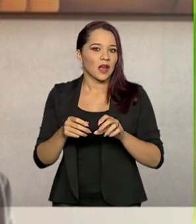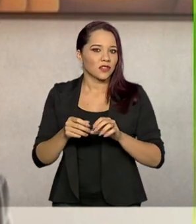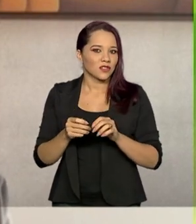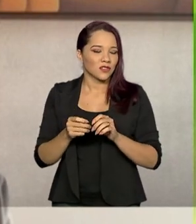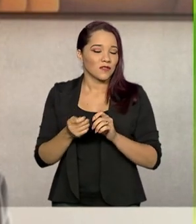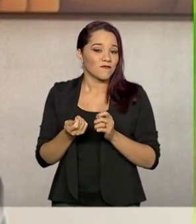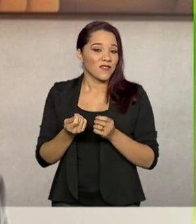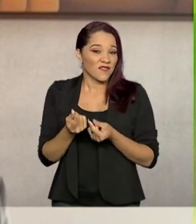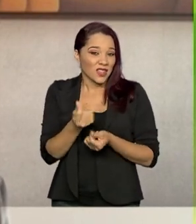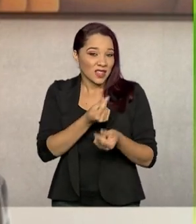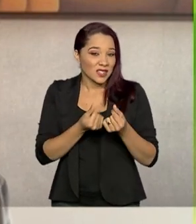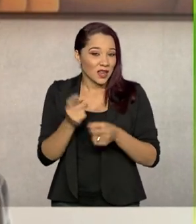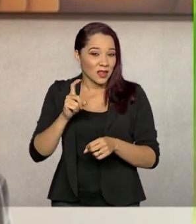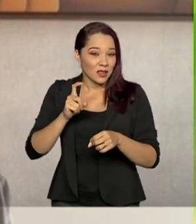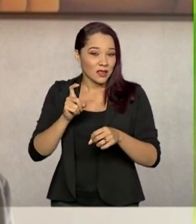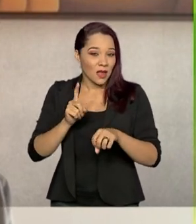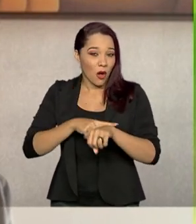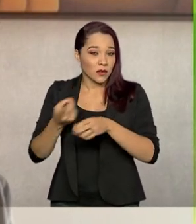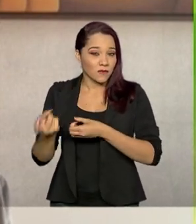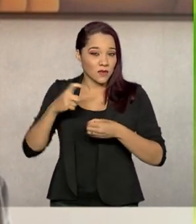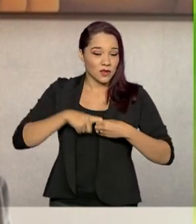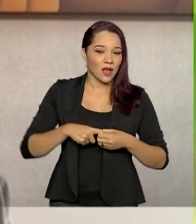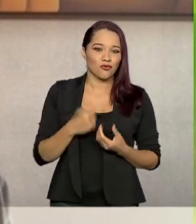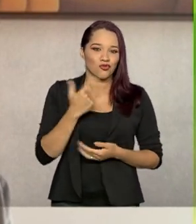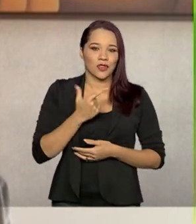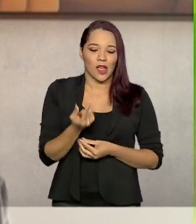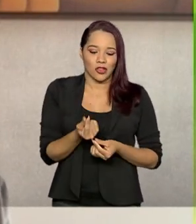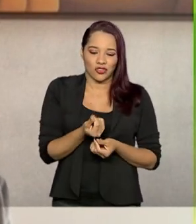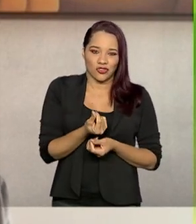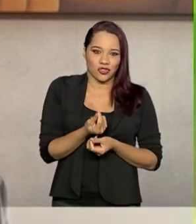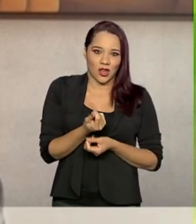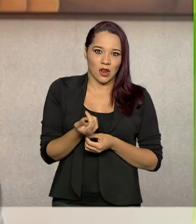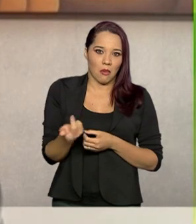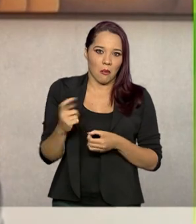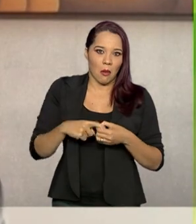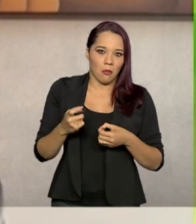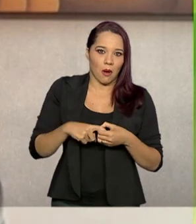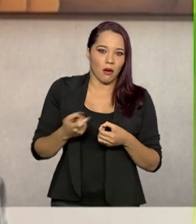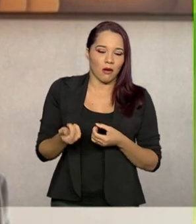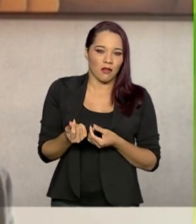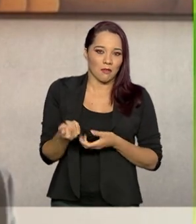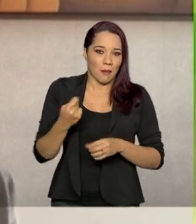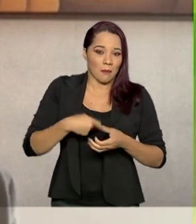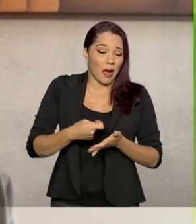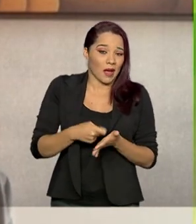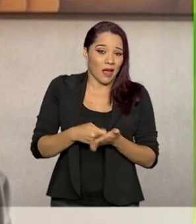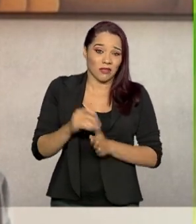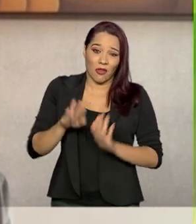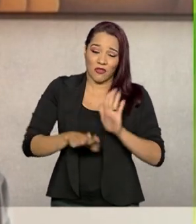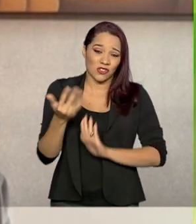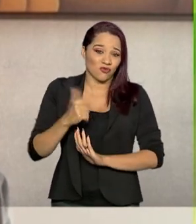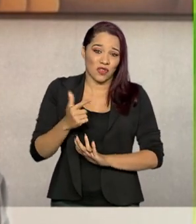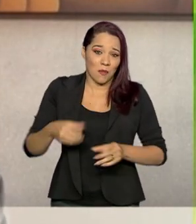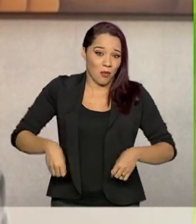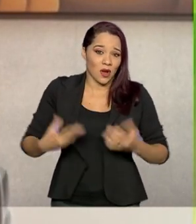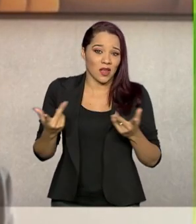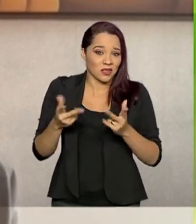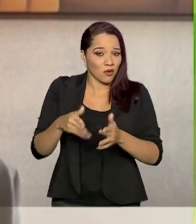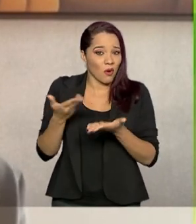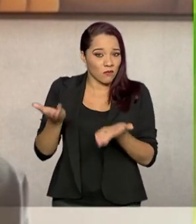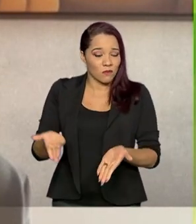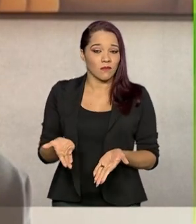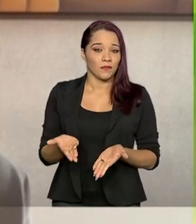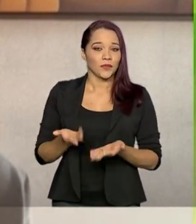essa restituição. Então, como eu mencionei, a gente não vai ter espaço orçamentário, talvez a gente não tenha mais espaço orçamentário para uma despesa como essa,